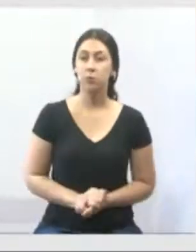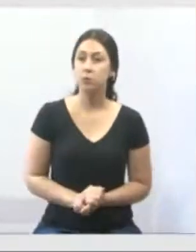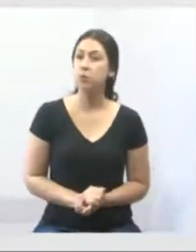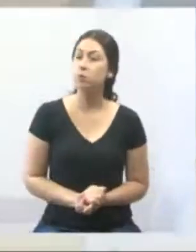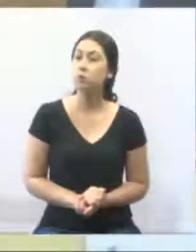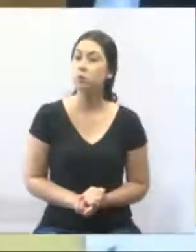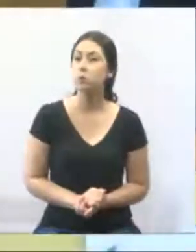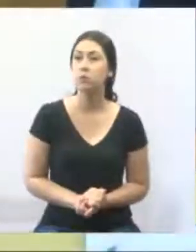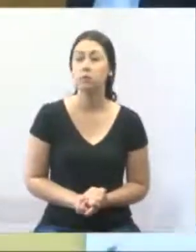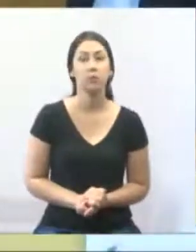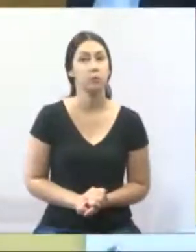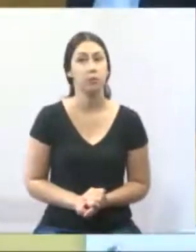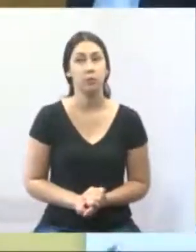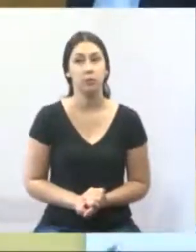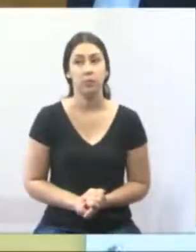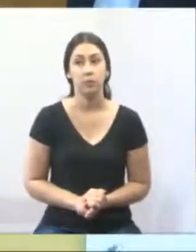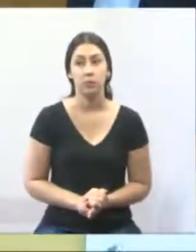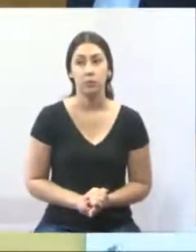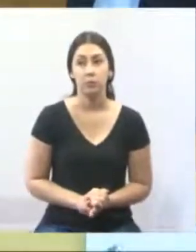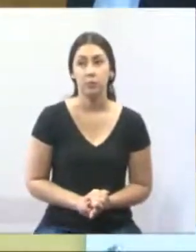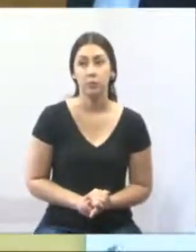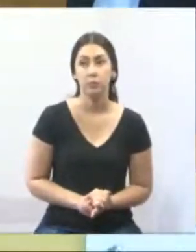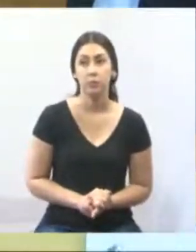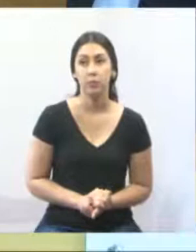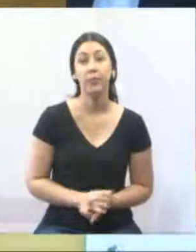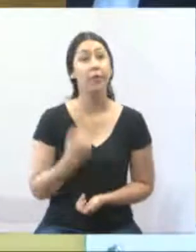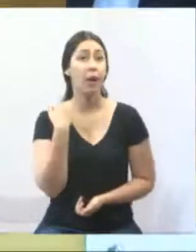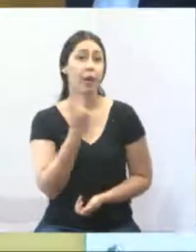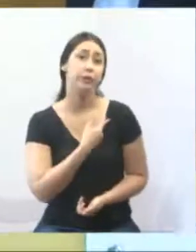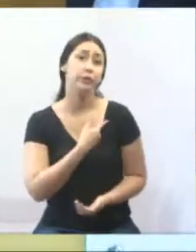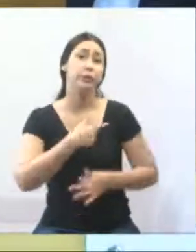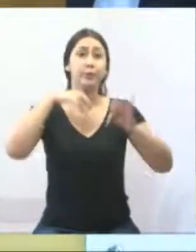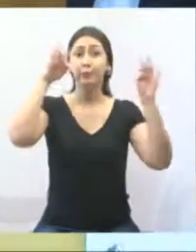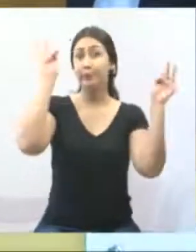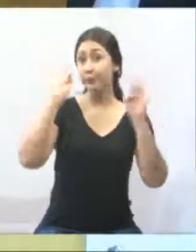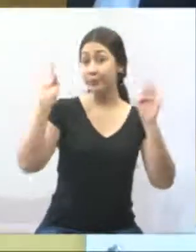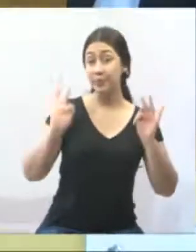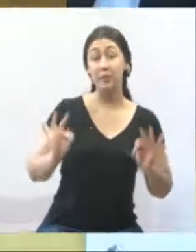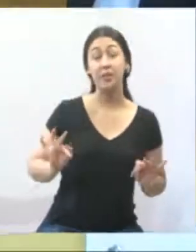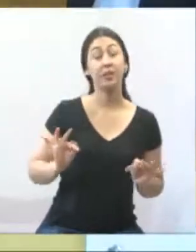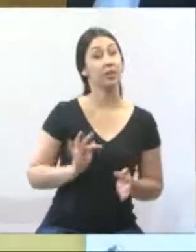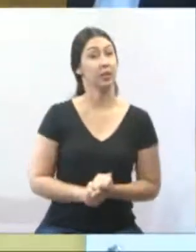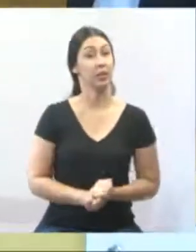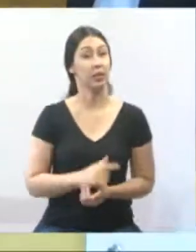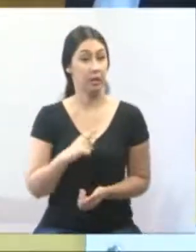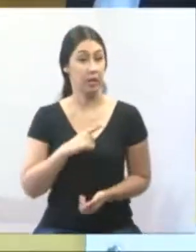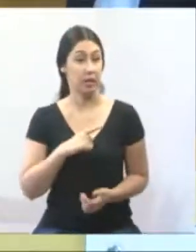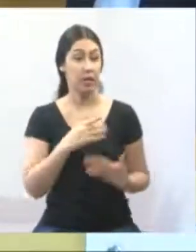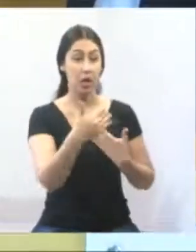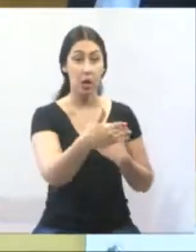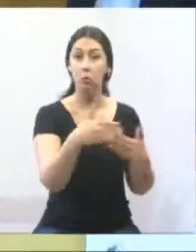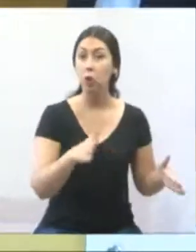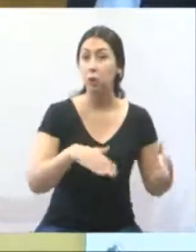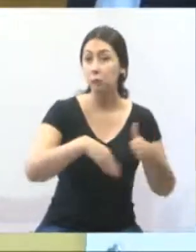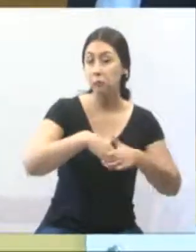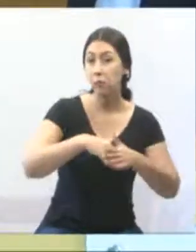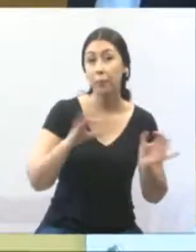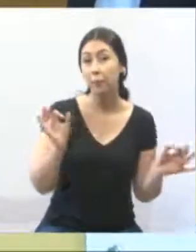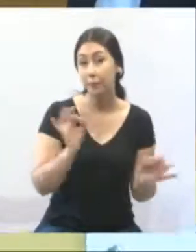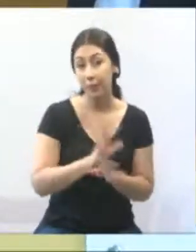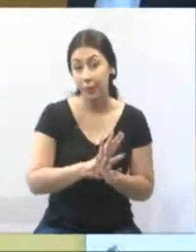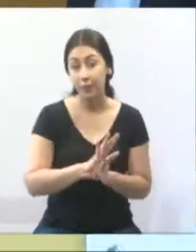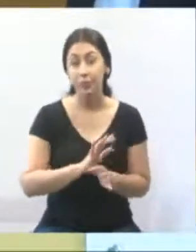pode voltar para mim? E a gente ficou muito contente de ter entrega de mais um campo de futebol,